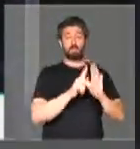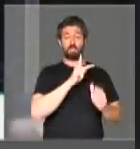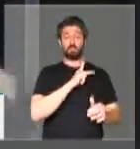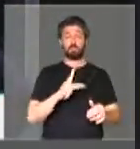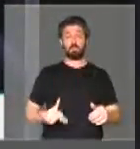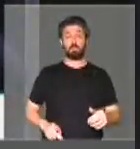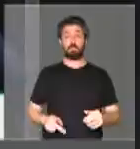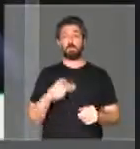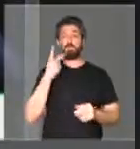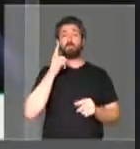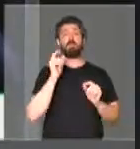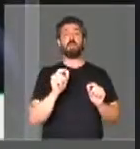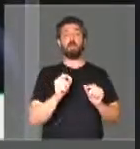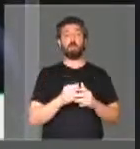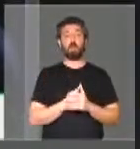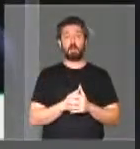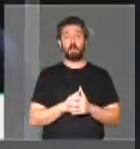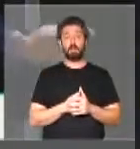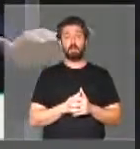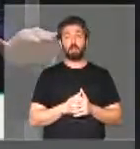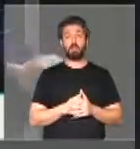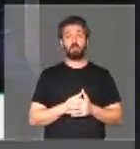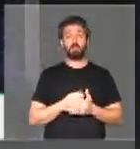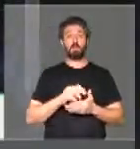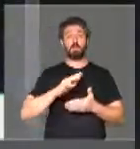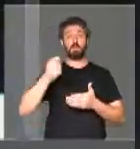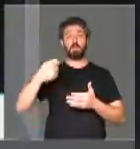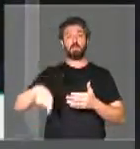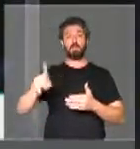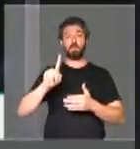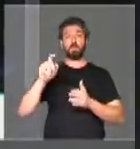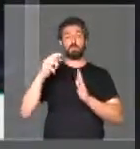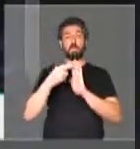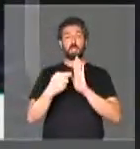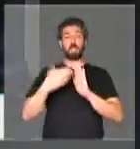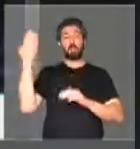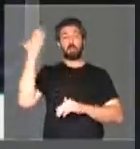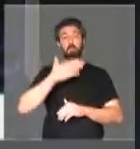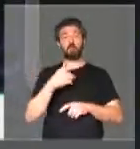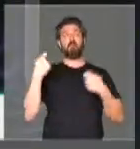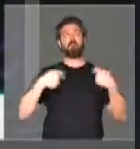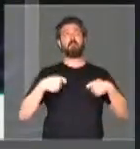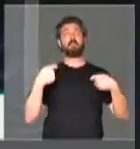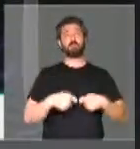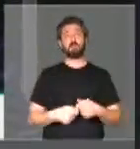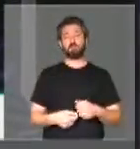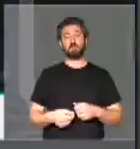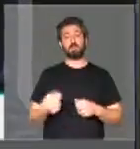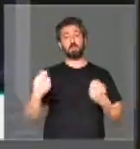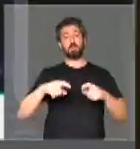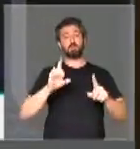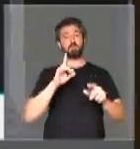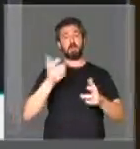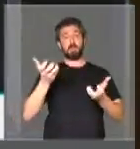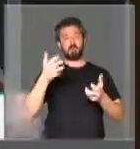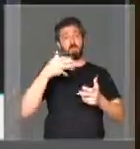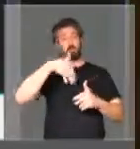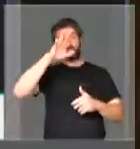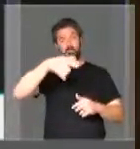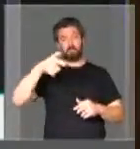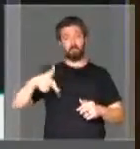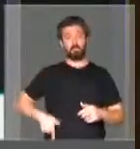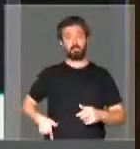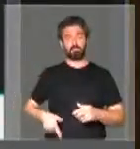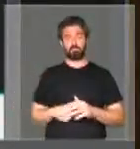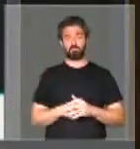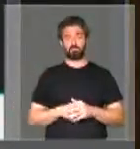presidente da República, na prática, abole essa regra que está estabelecida em lei. O